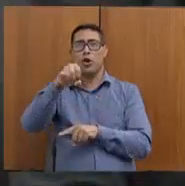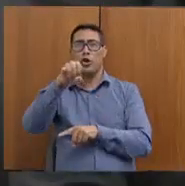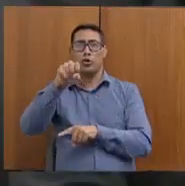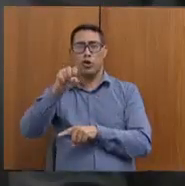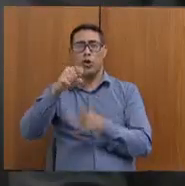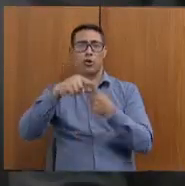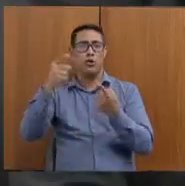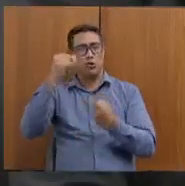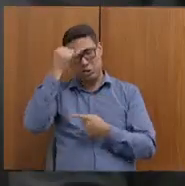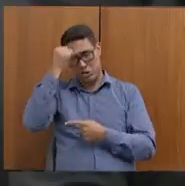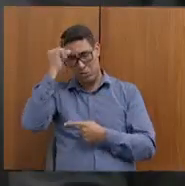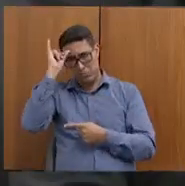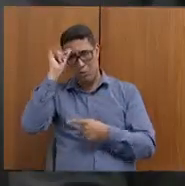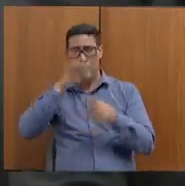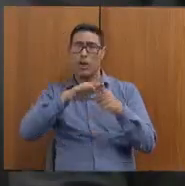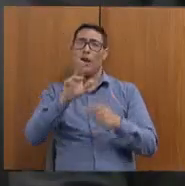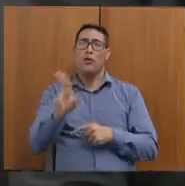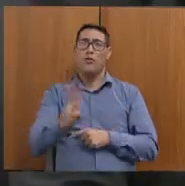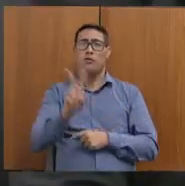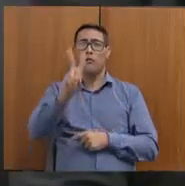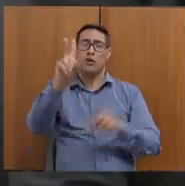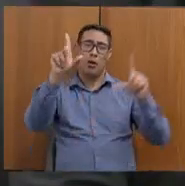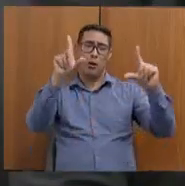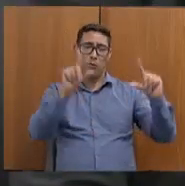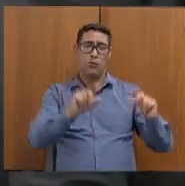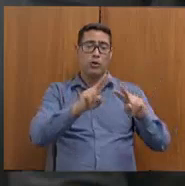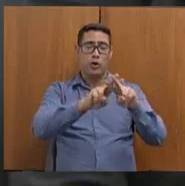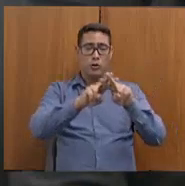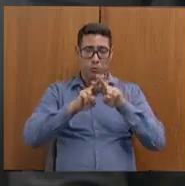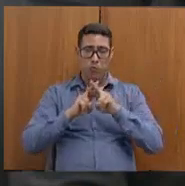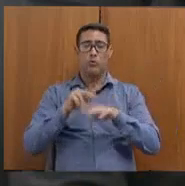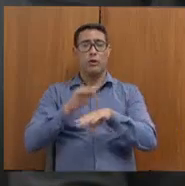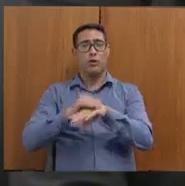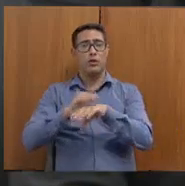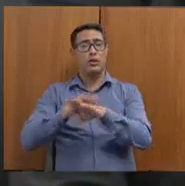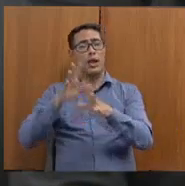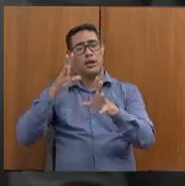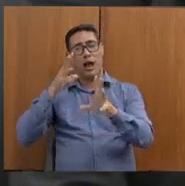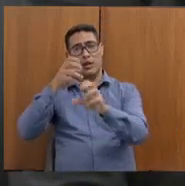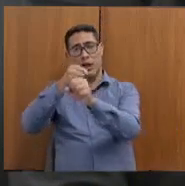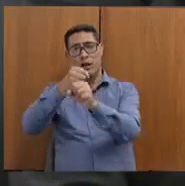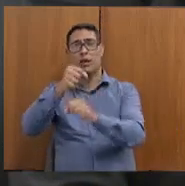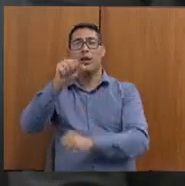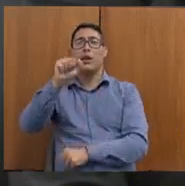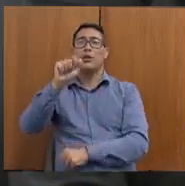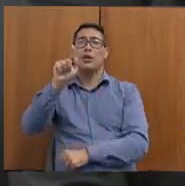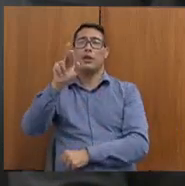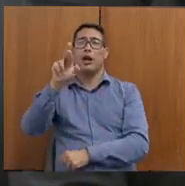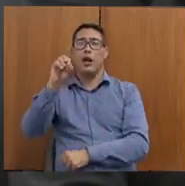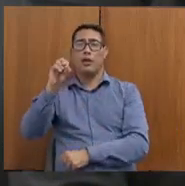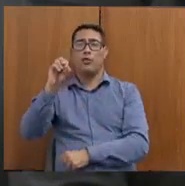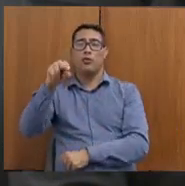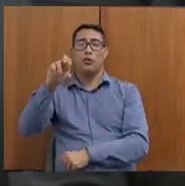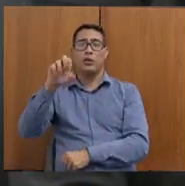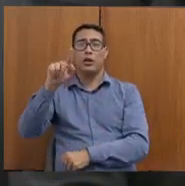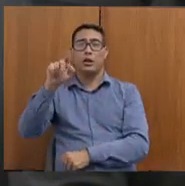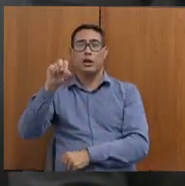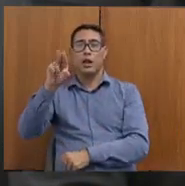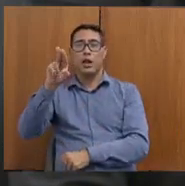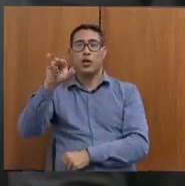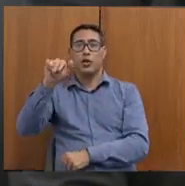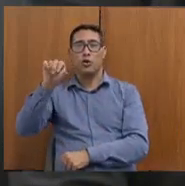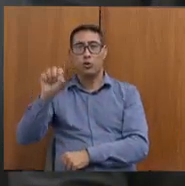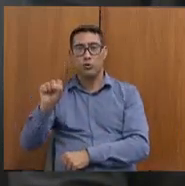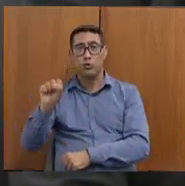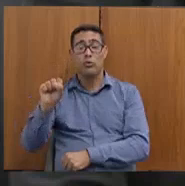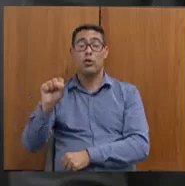pela metade, exatamente por causa desses ataques ao agronegócio. Então, tem que ter cuidado para analisar com cautela. Se tem